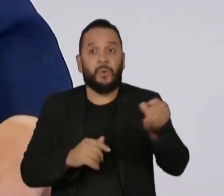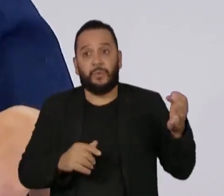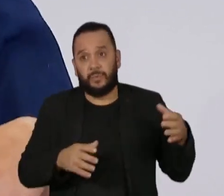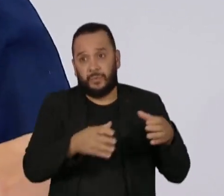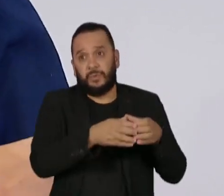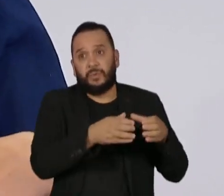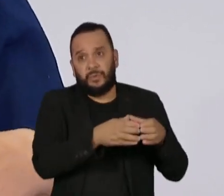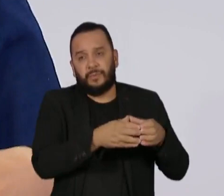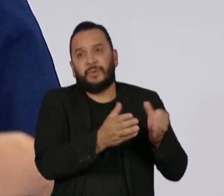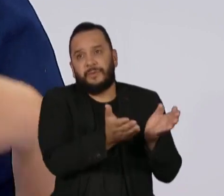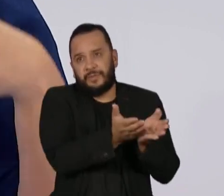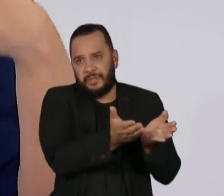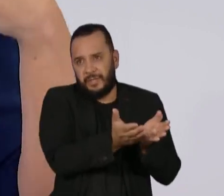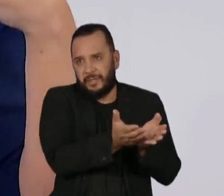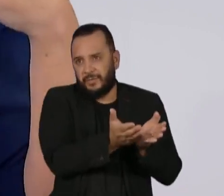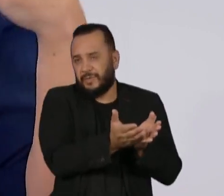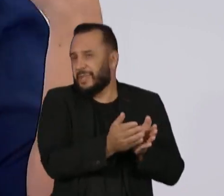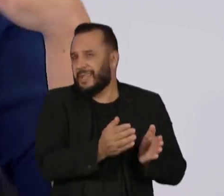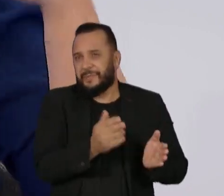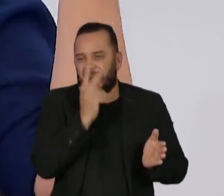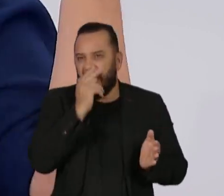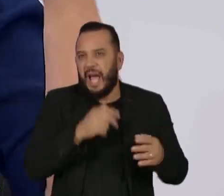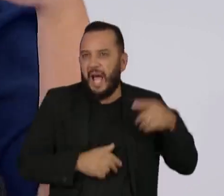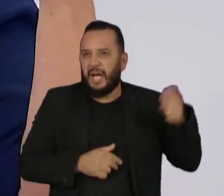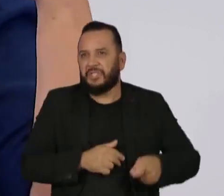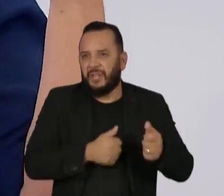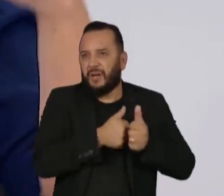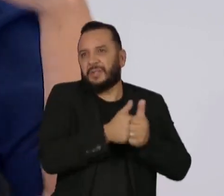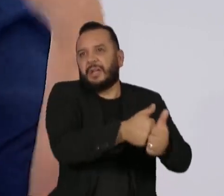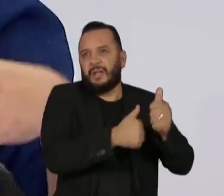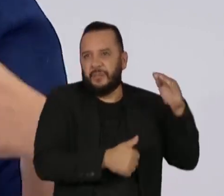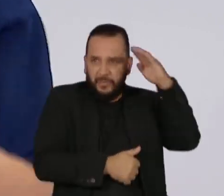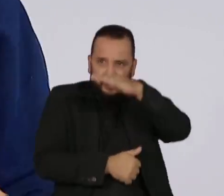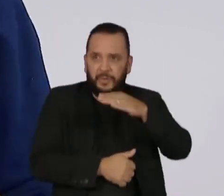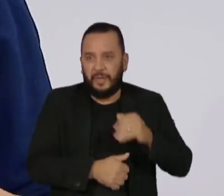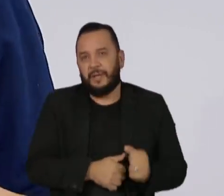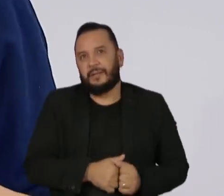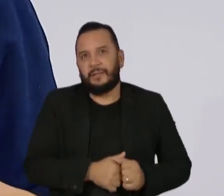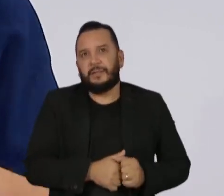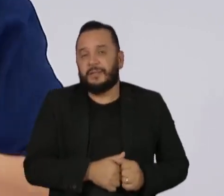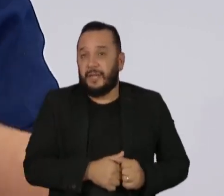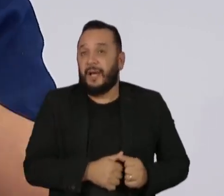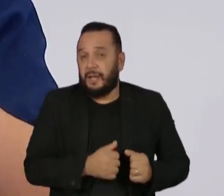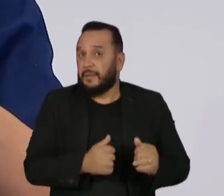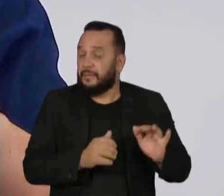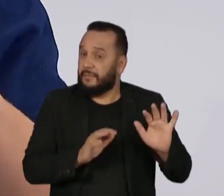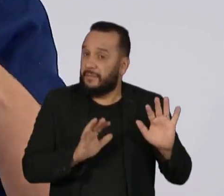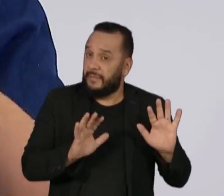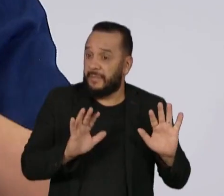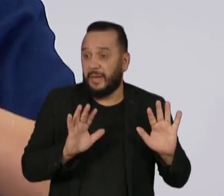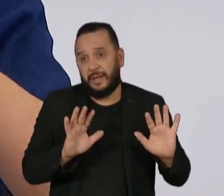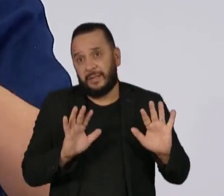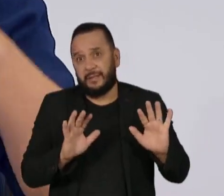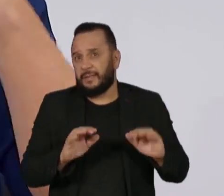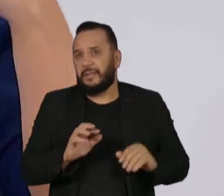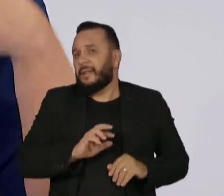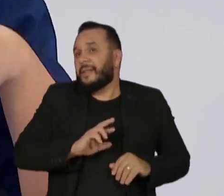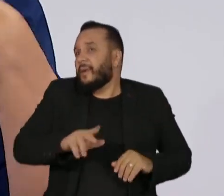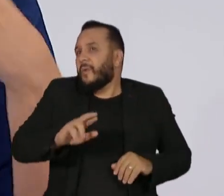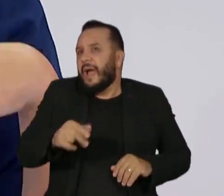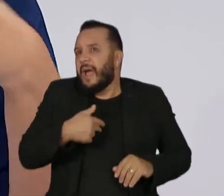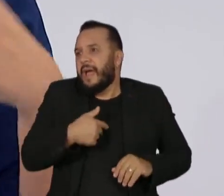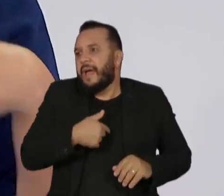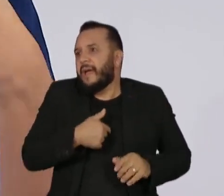muito radicalizada, entendeu? Assim, o pessoal abraçou mesmo certas versões que não necessariamente são bolsonaristas, mas